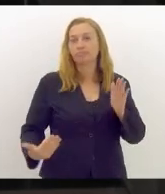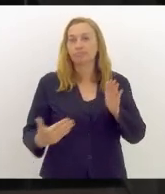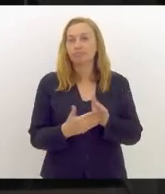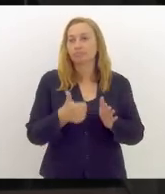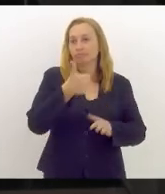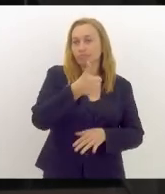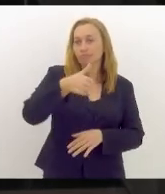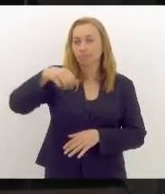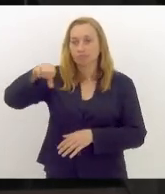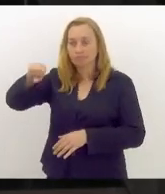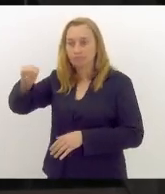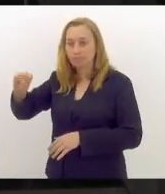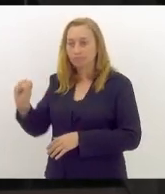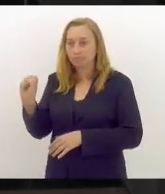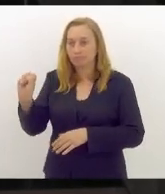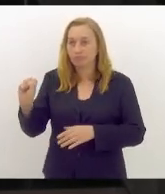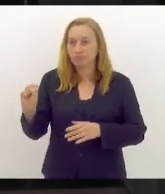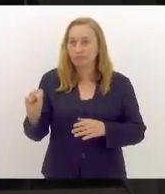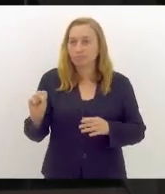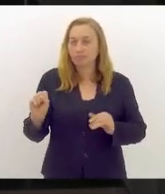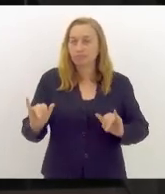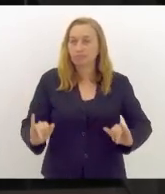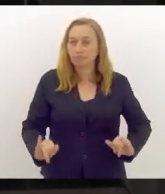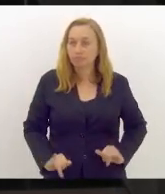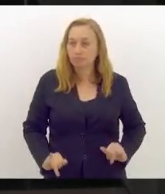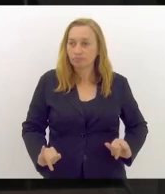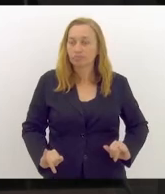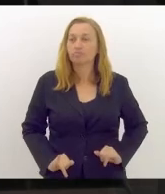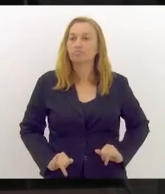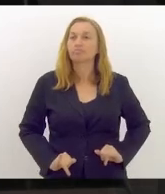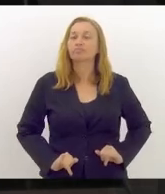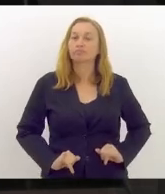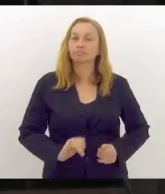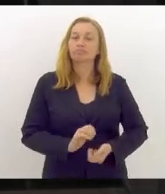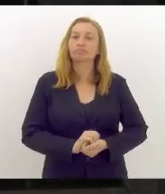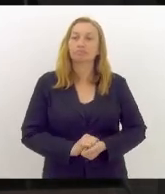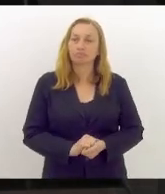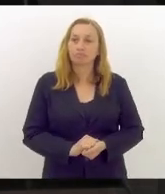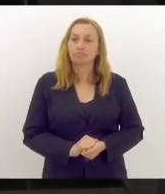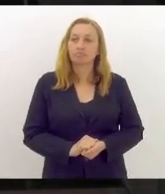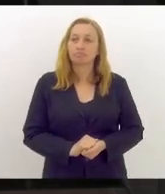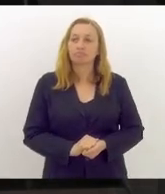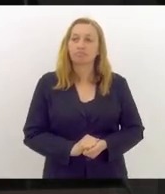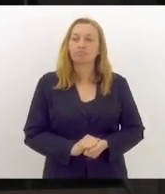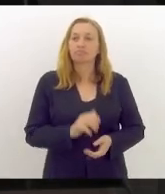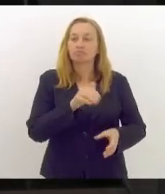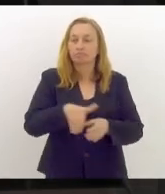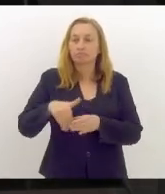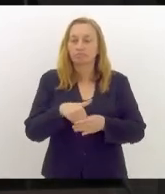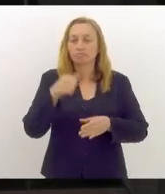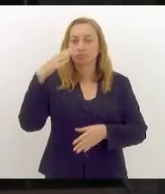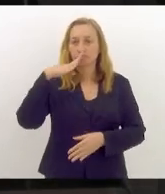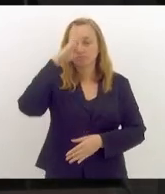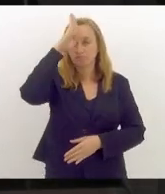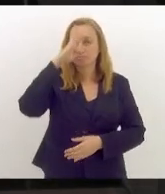sofreu um baque muito grande com a eleição de Bolsonaro.